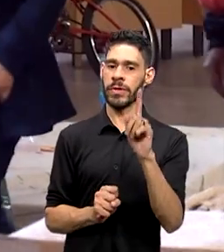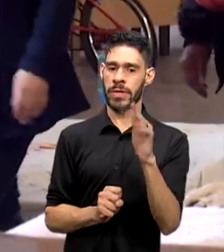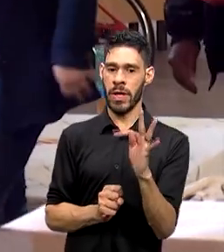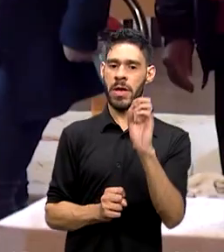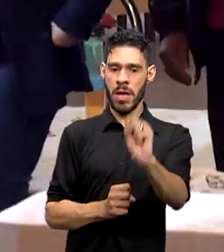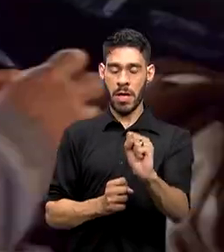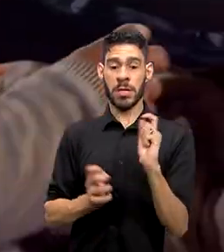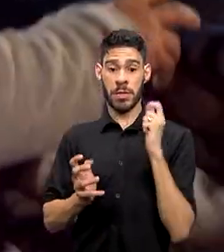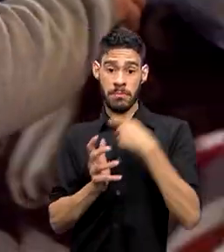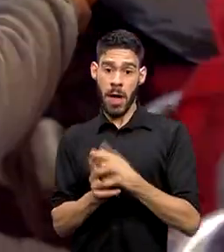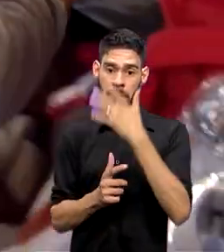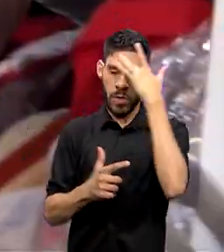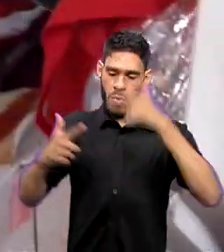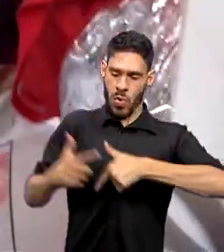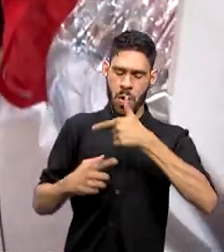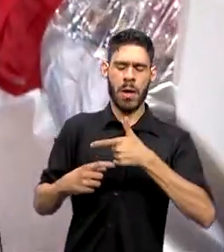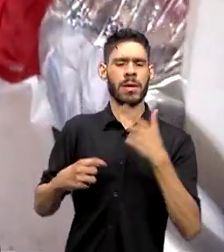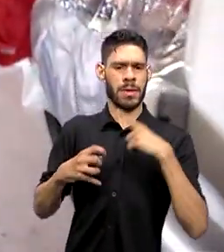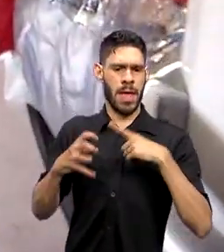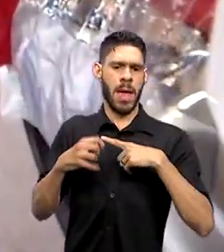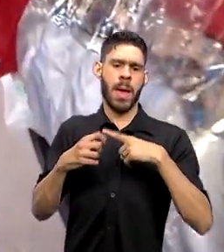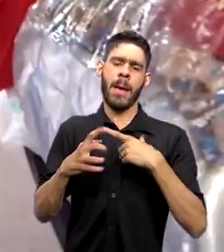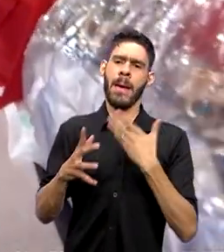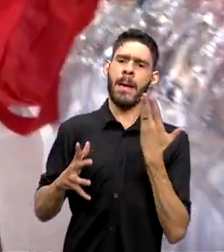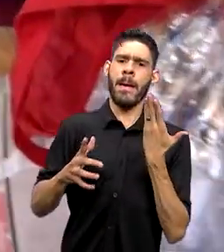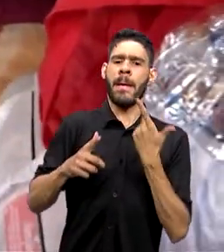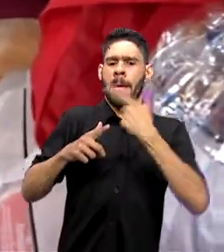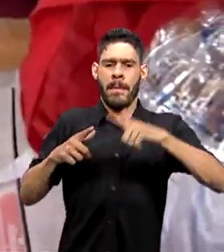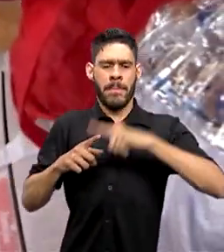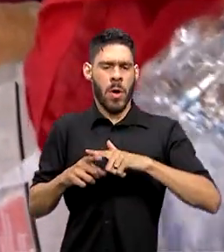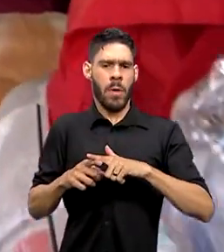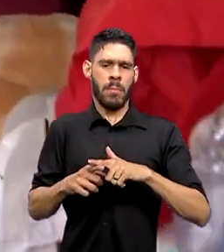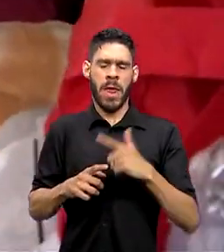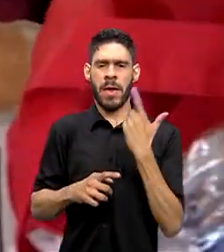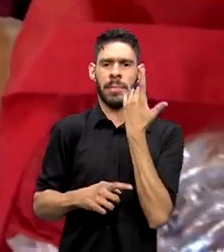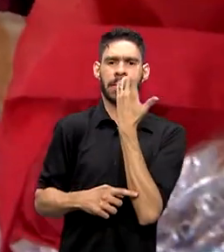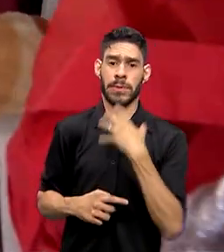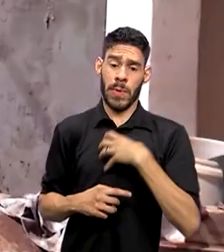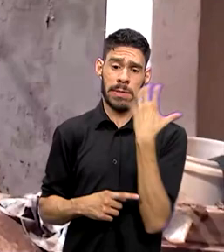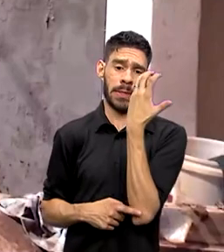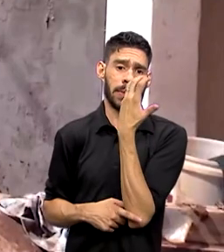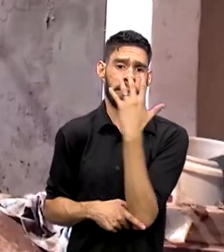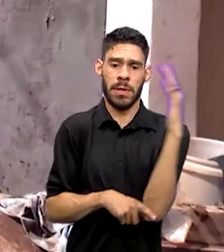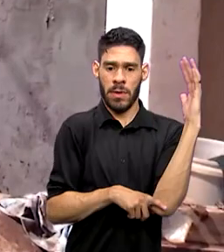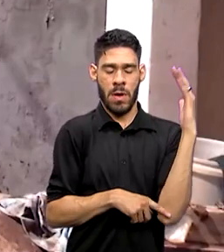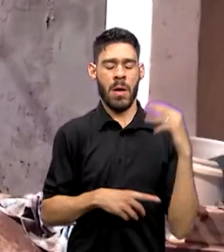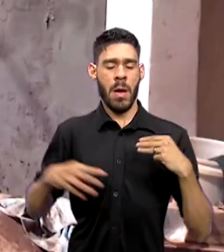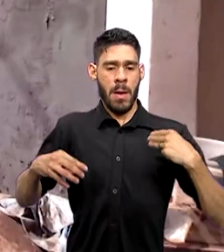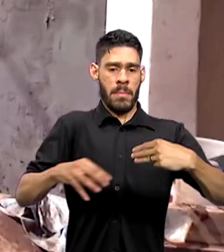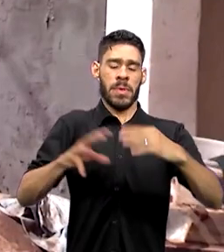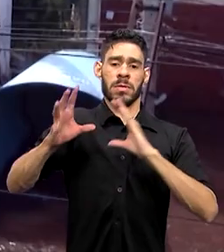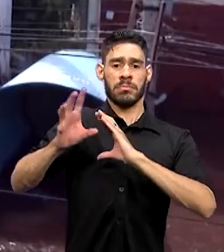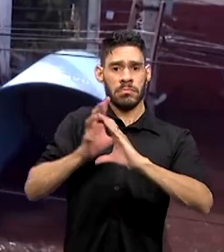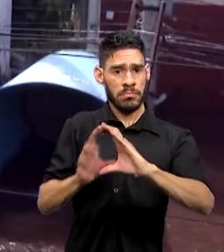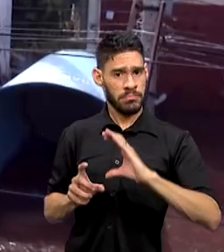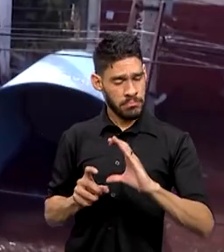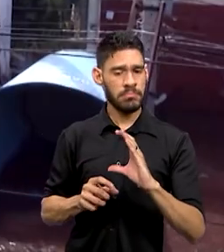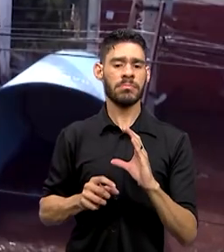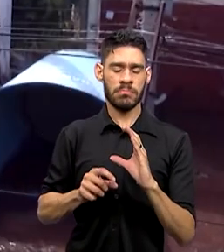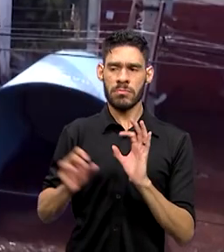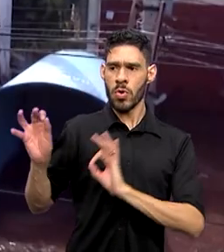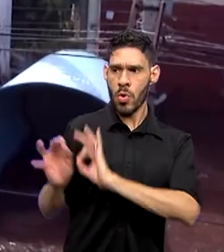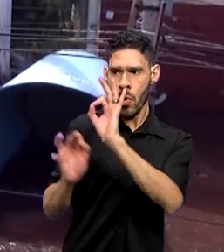paga quando o trabalhador sofre perdas por causa de desastres naturais. O Ministério das Comunicações está